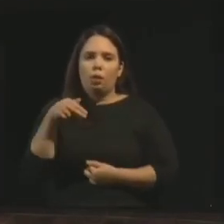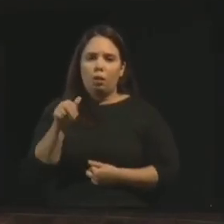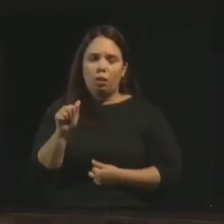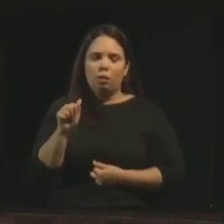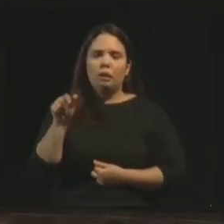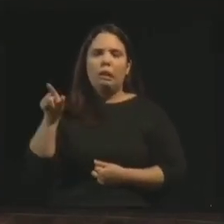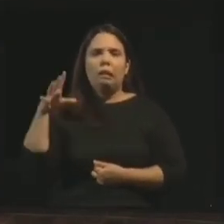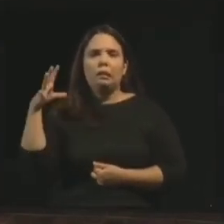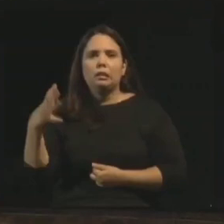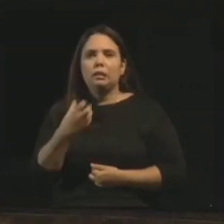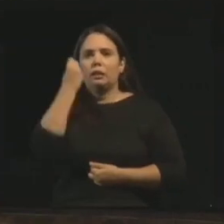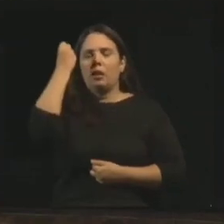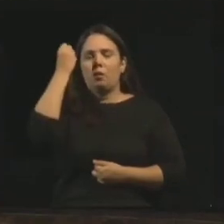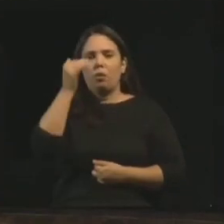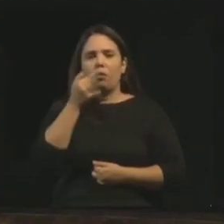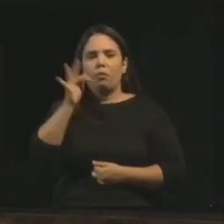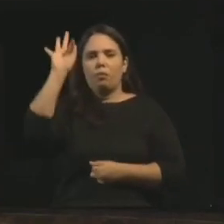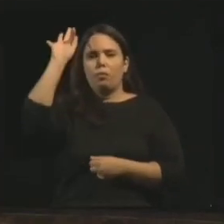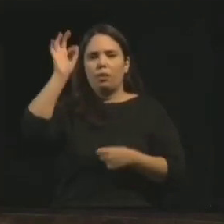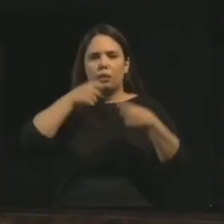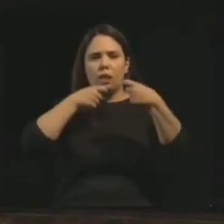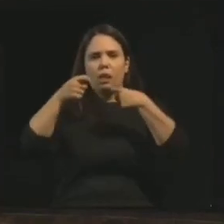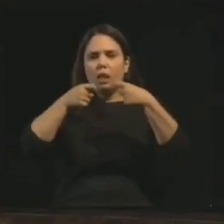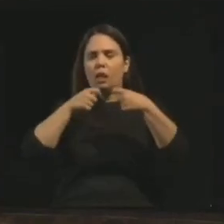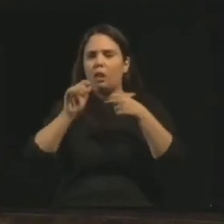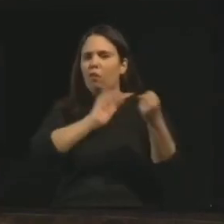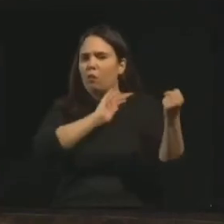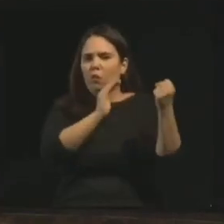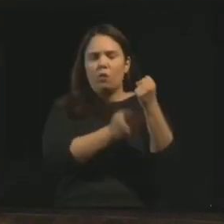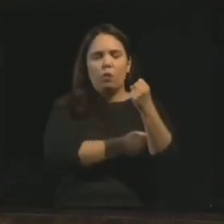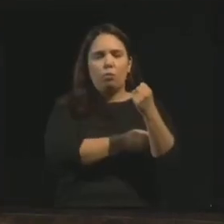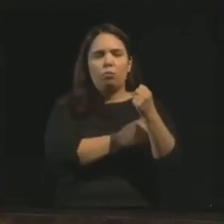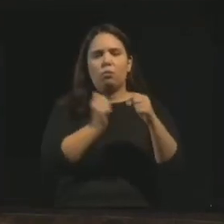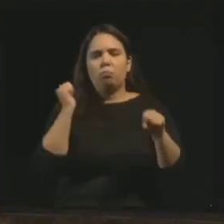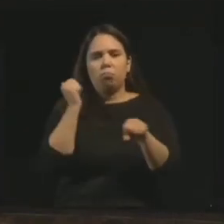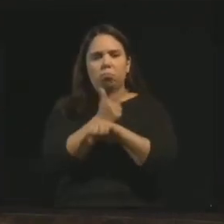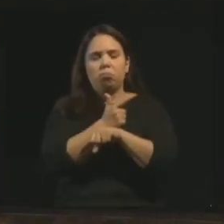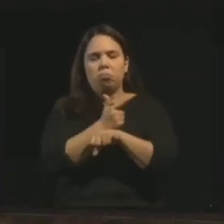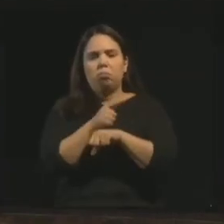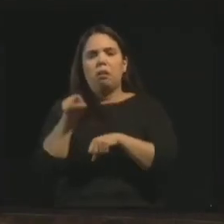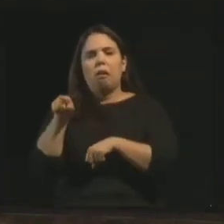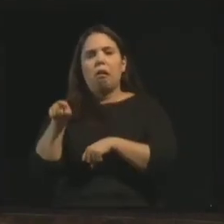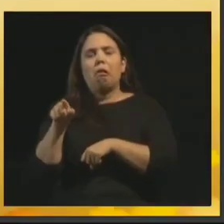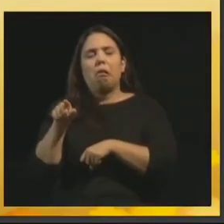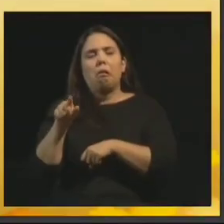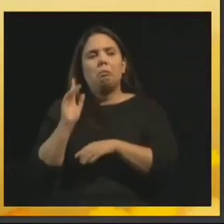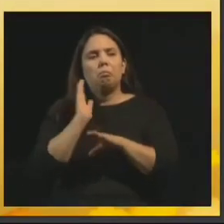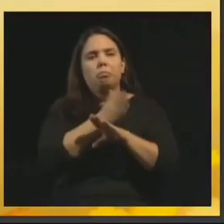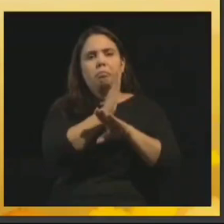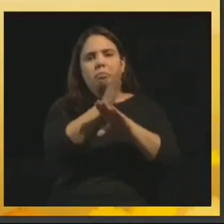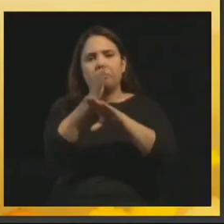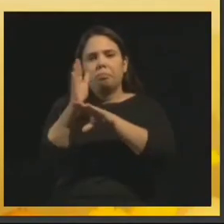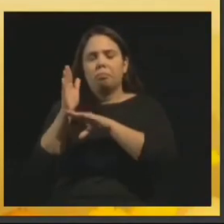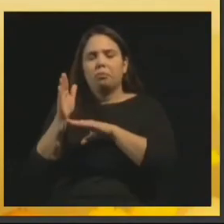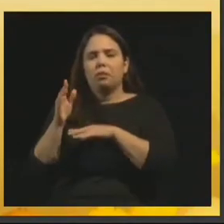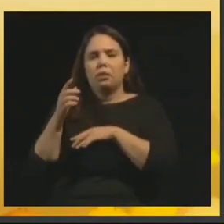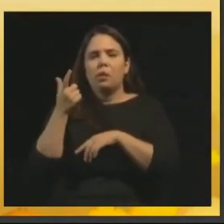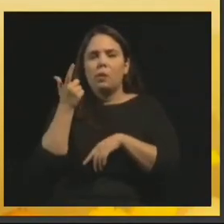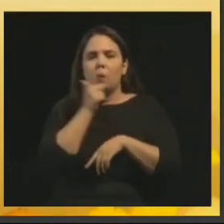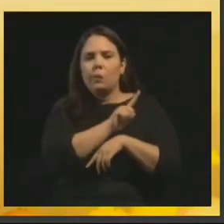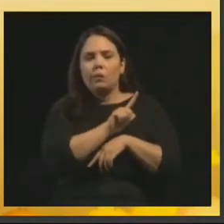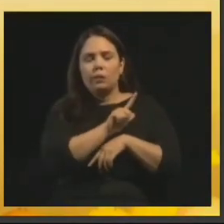França da guerra com uma força sobre-humana, surpreendendo reis e heróis, na fogueira ensina os seus,